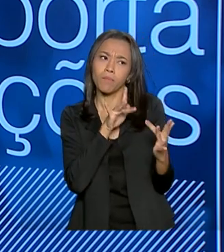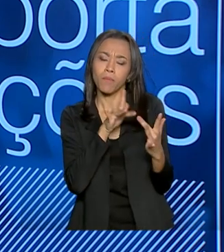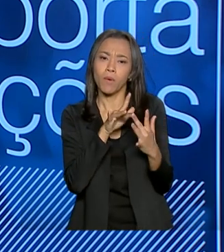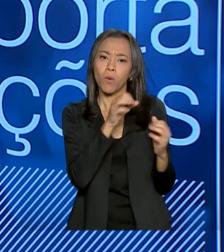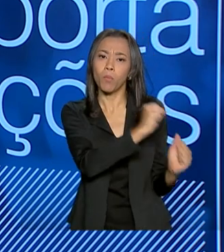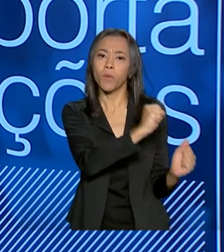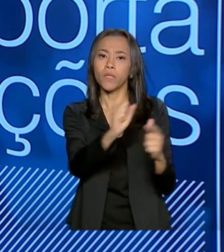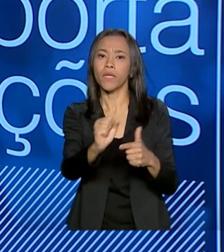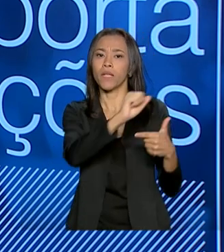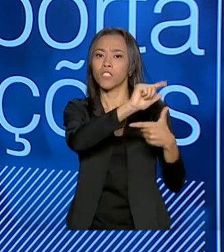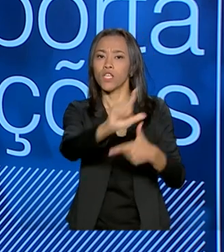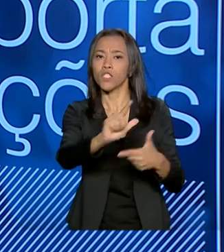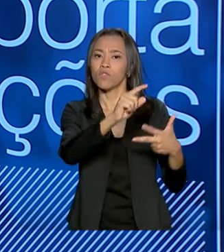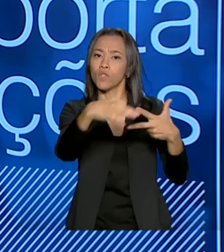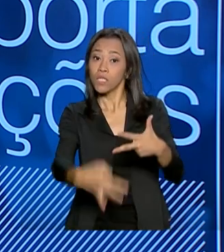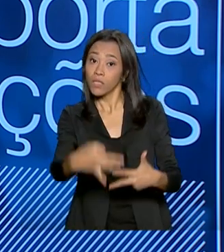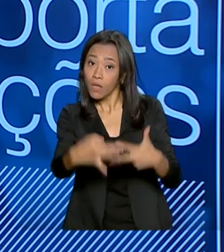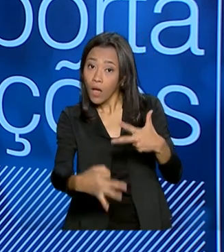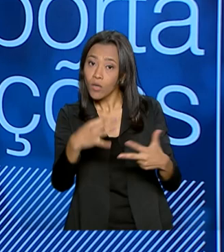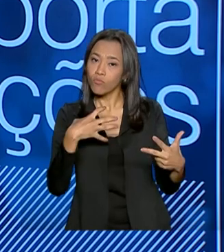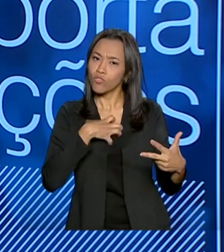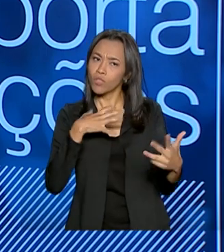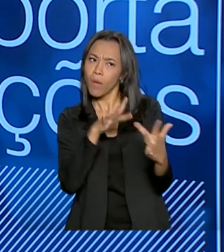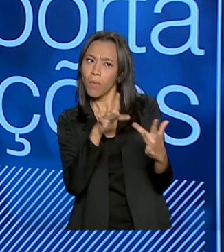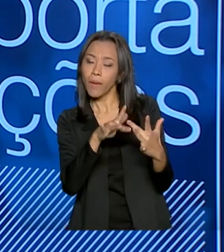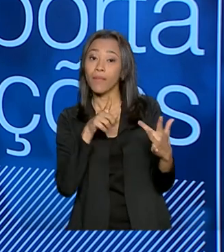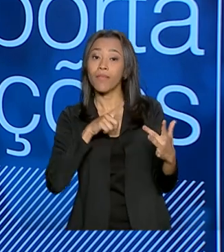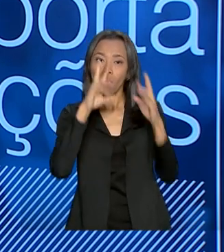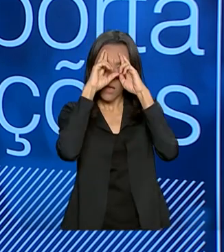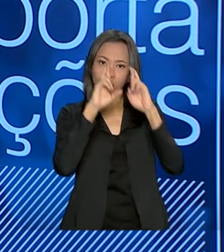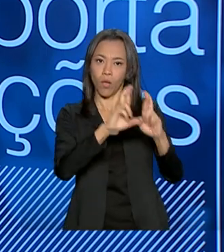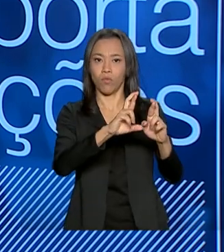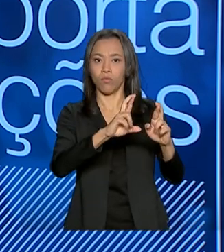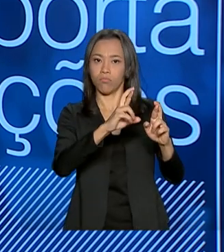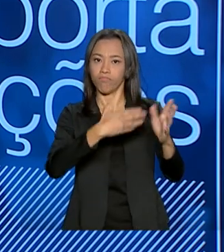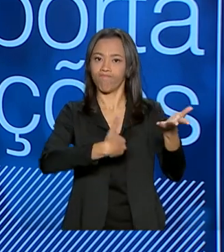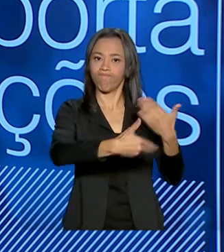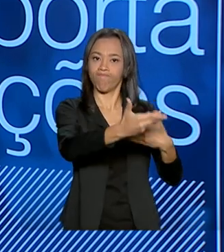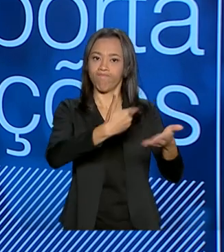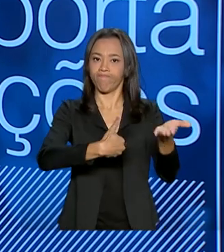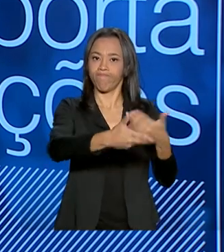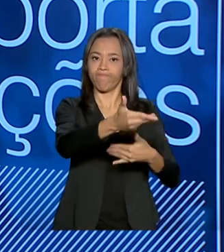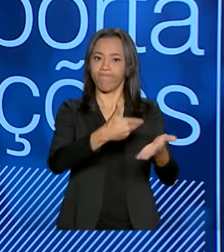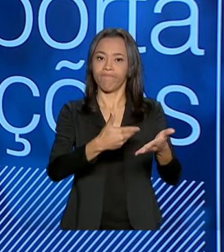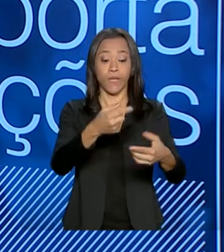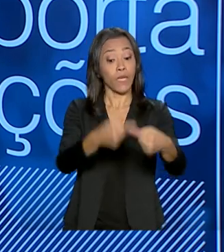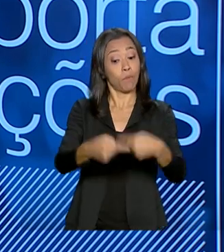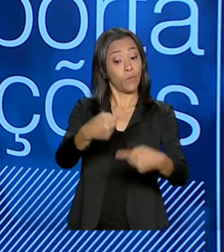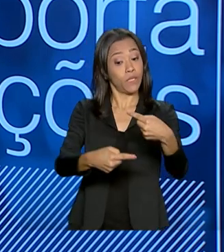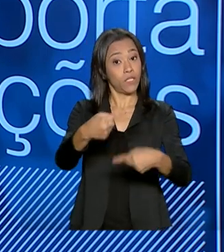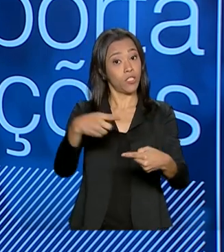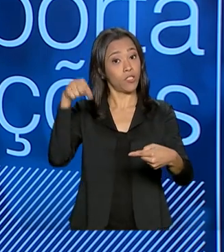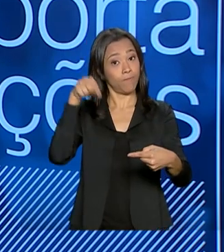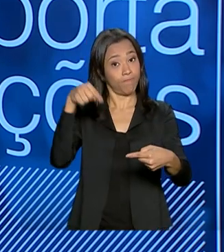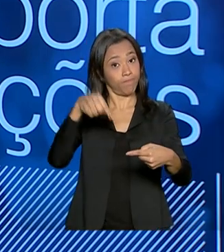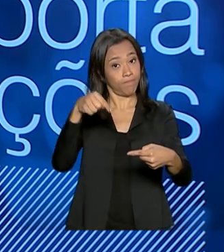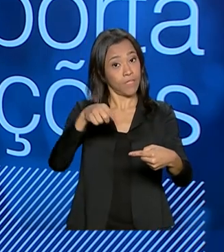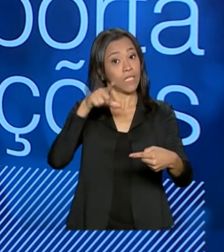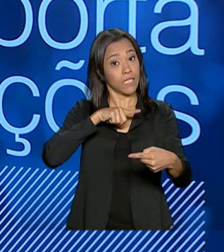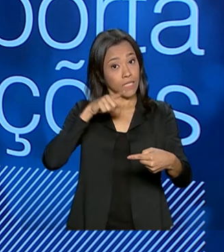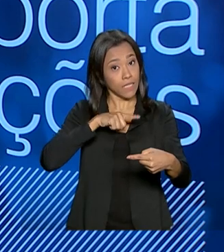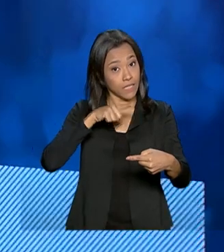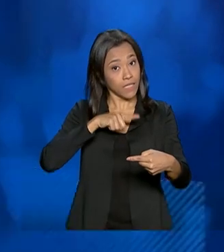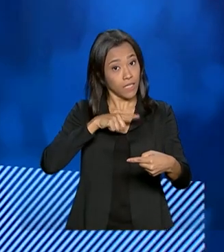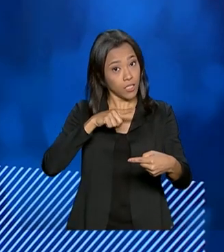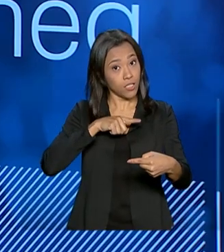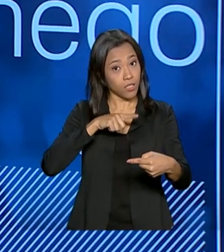judiciário, né? Onde haja respeito mútuo, né? E onde a política seja praticada com P maiúsculo.